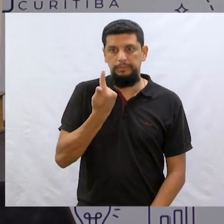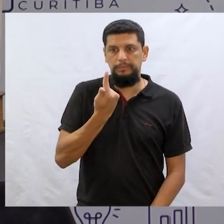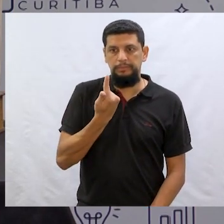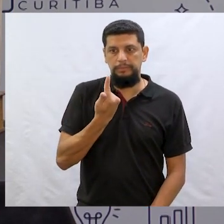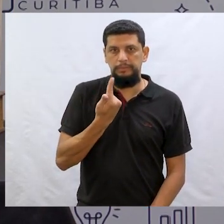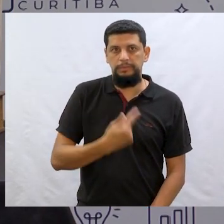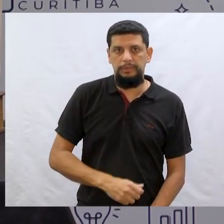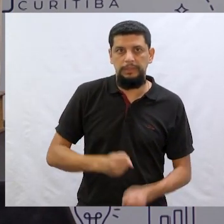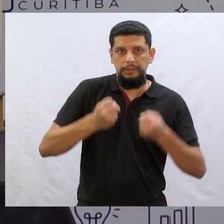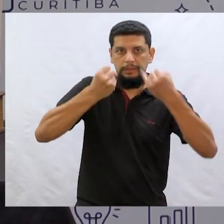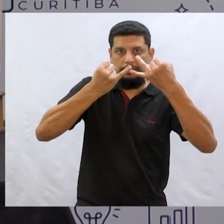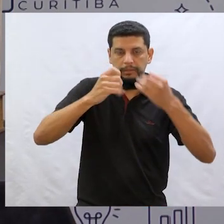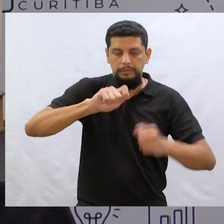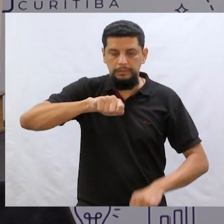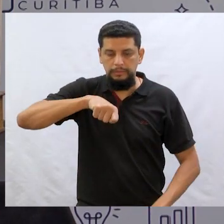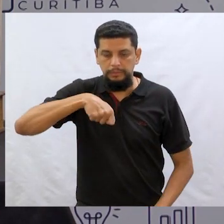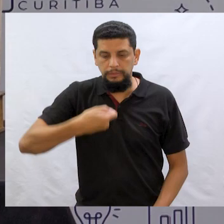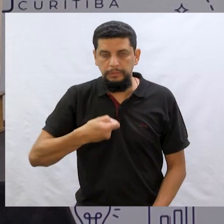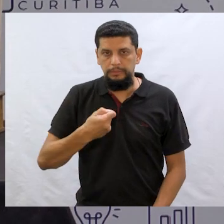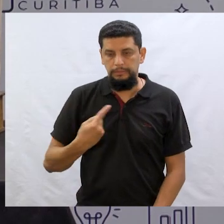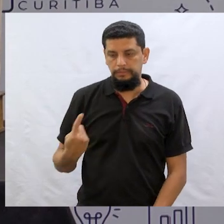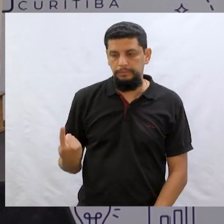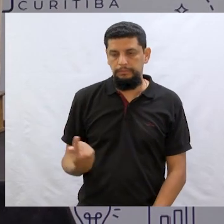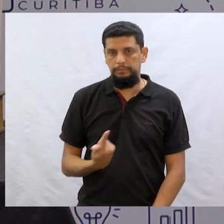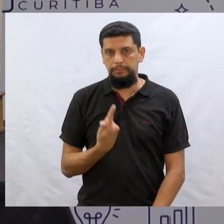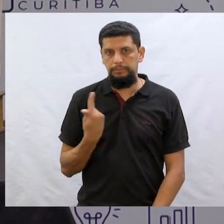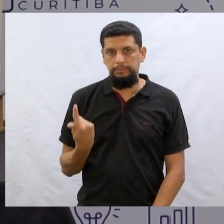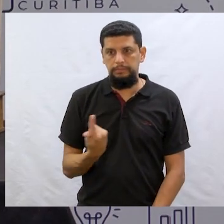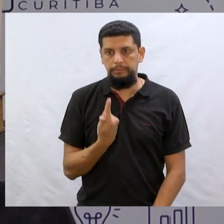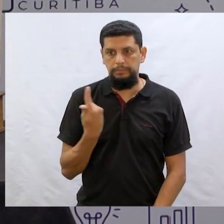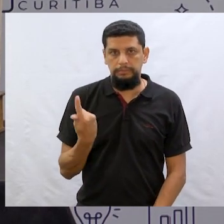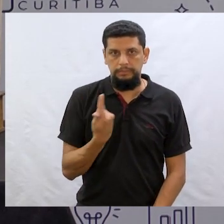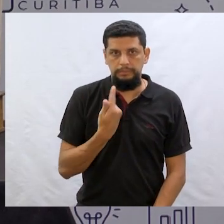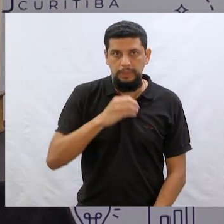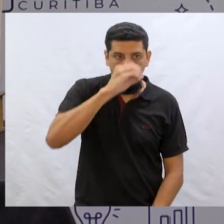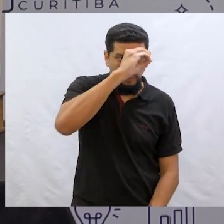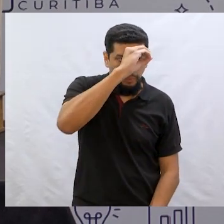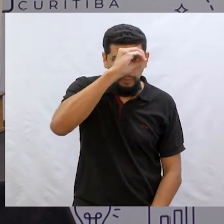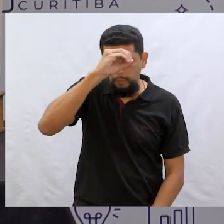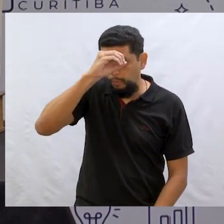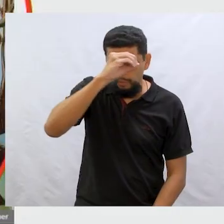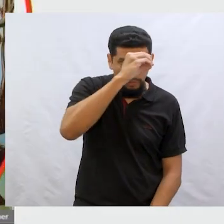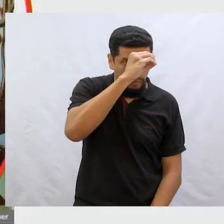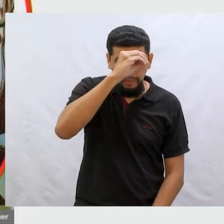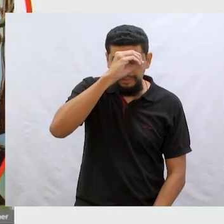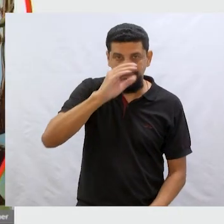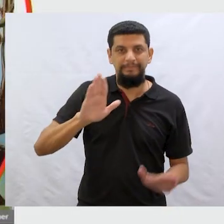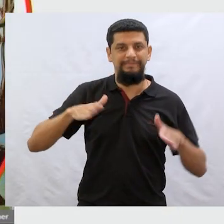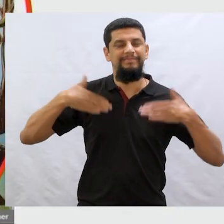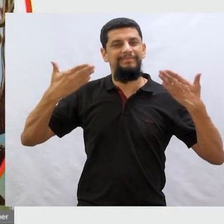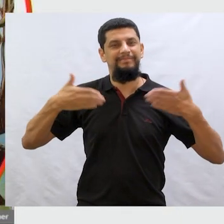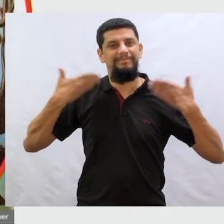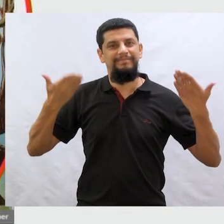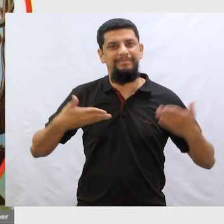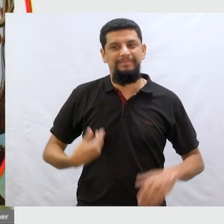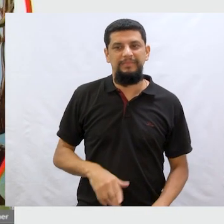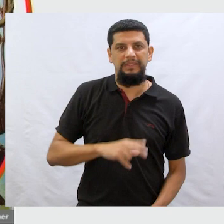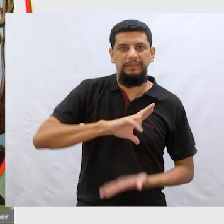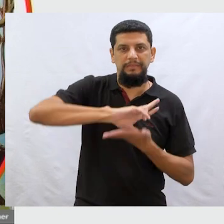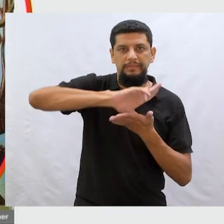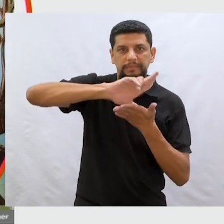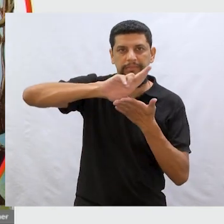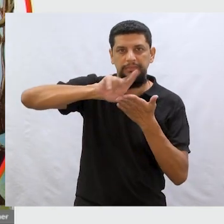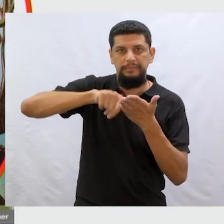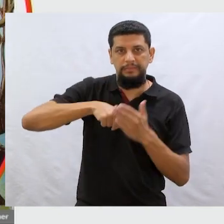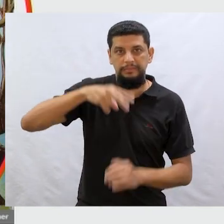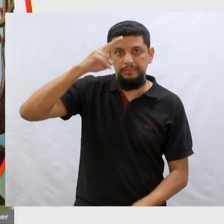que falam de gigantes, de titãs, isso mesmo, de ciclopes. Olha só, até me animei aqui. Gente, muitas